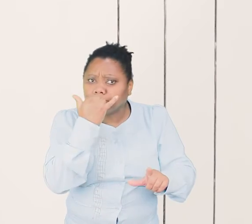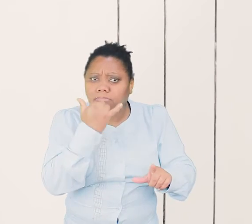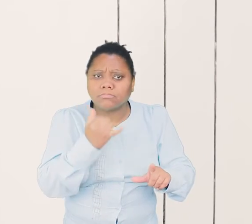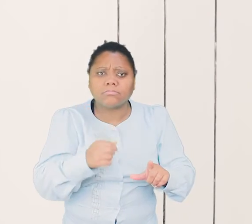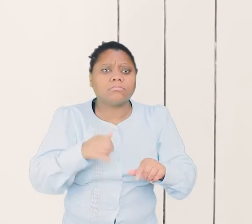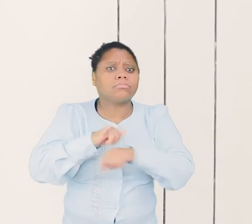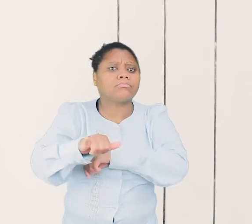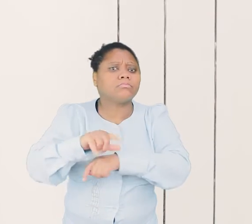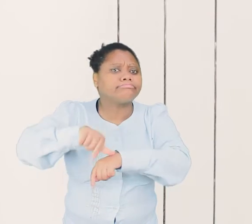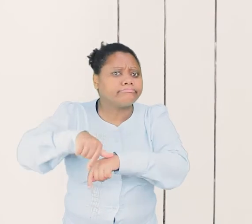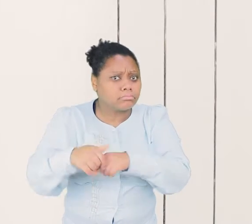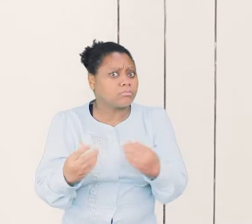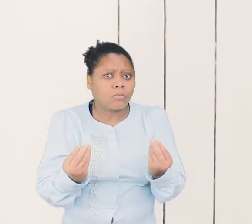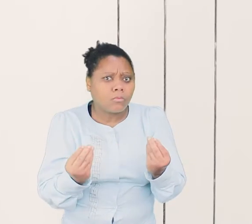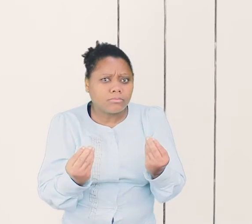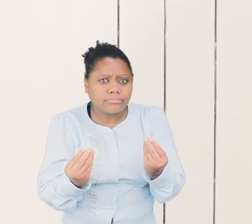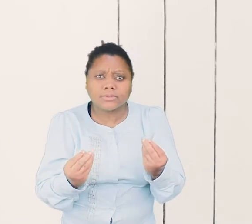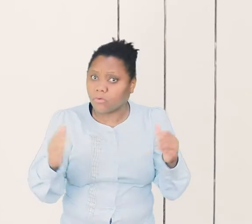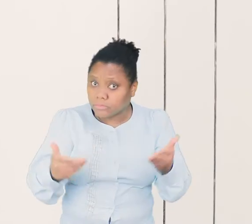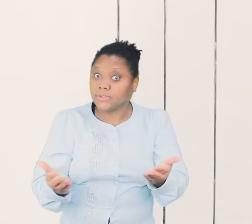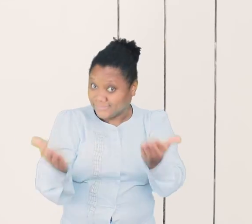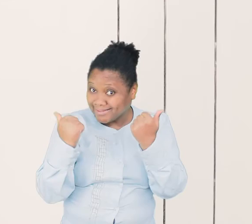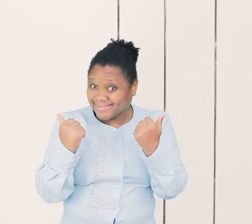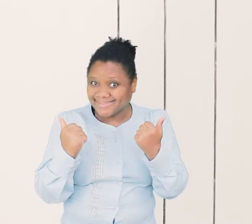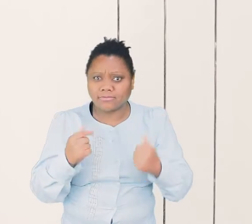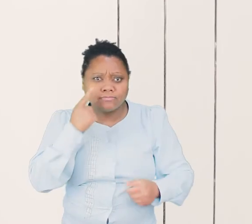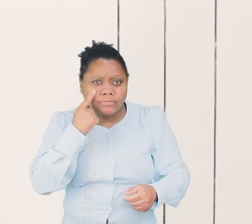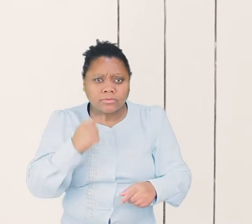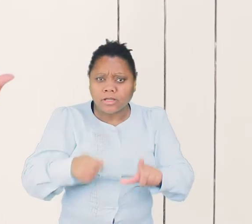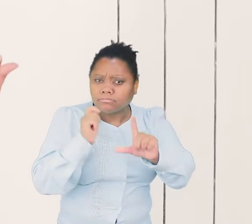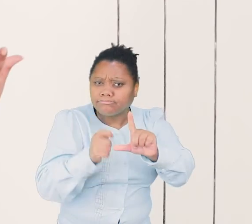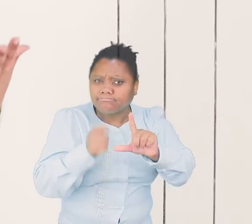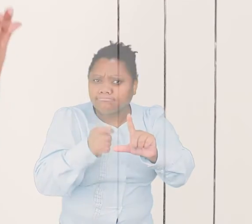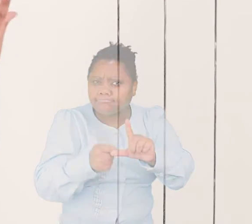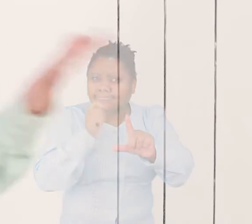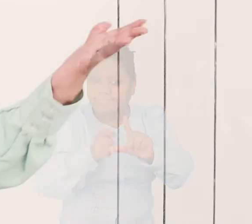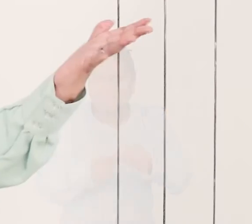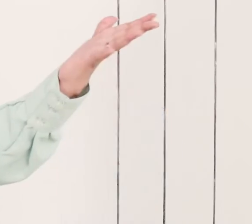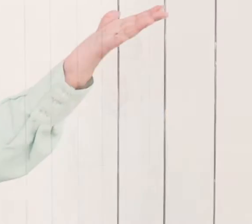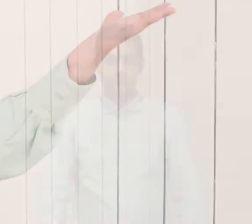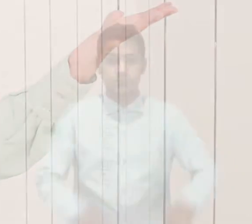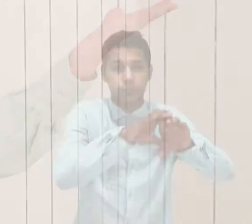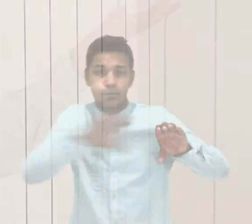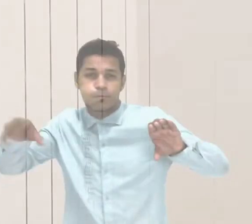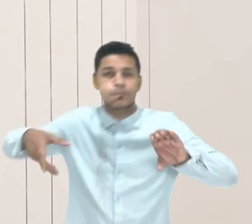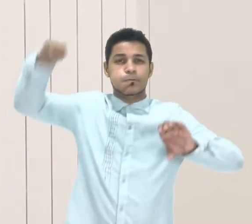hora certa? Sem mais delongas, com vocês, o solo de triângulo.